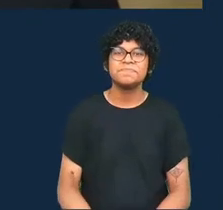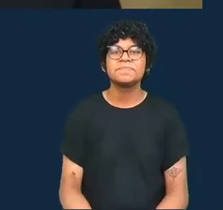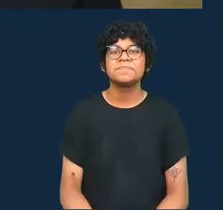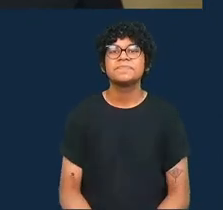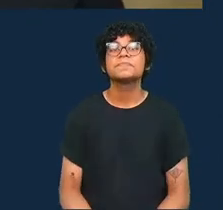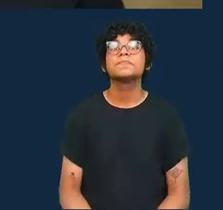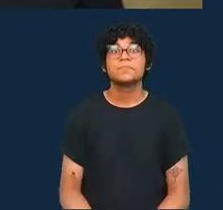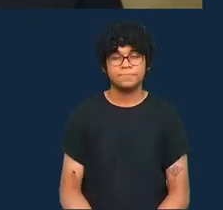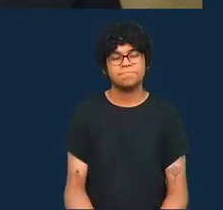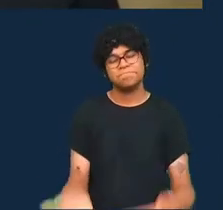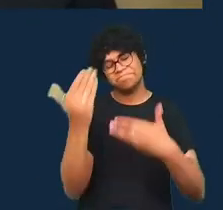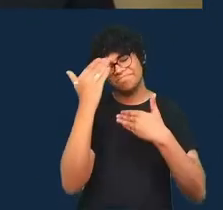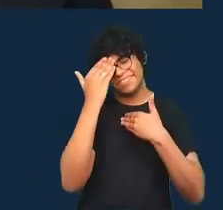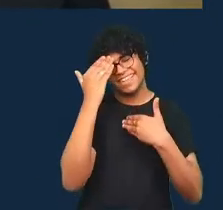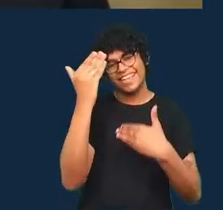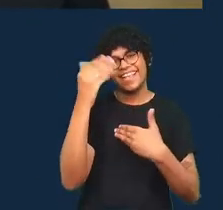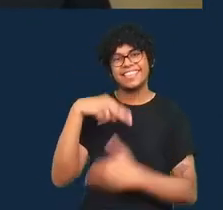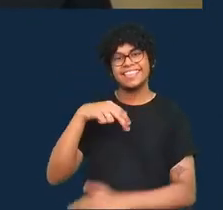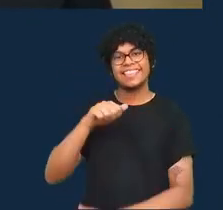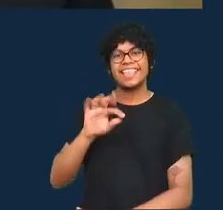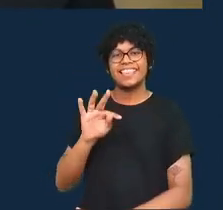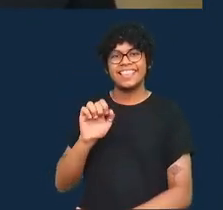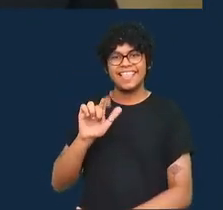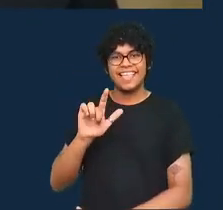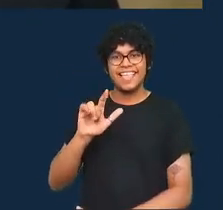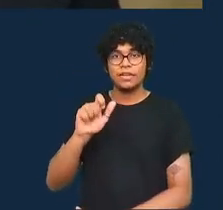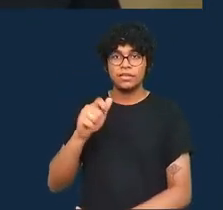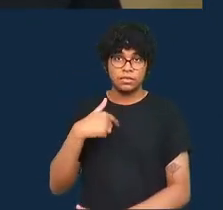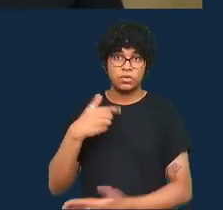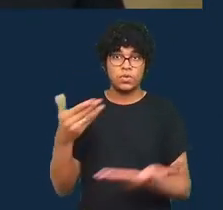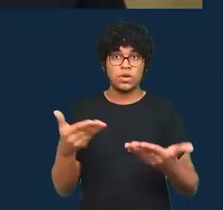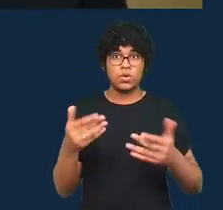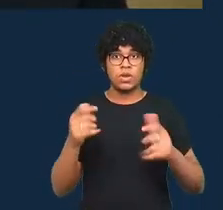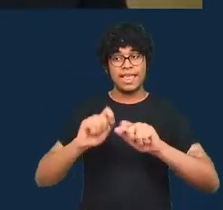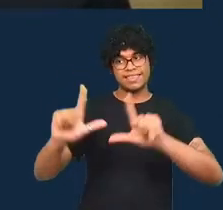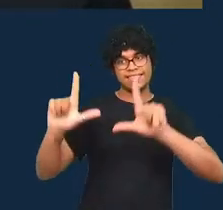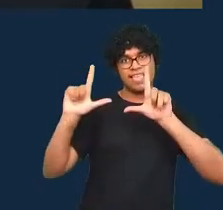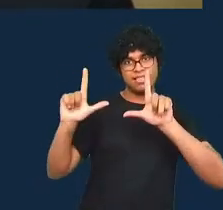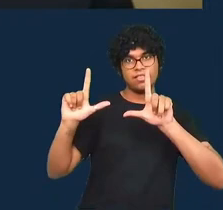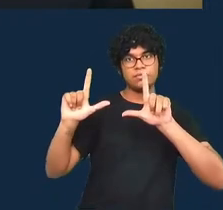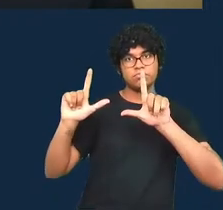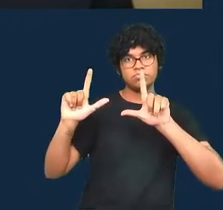Muito obrigada, Natália. Eu vou compartilhar a minha tela, então, agora.